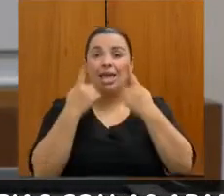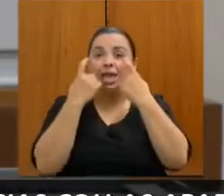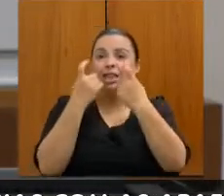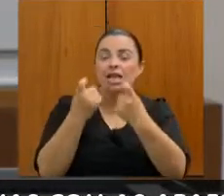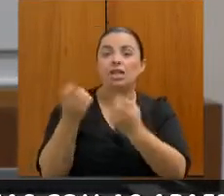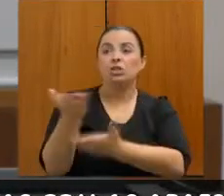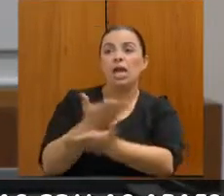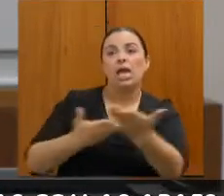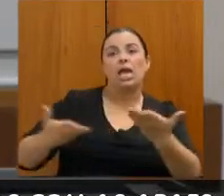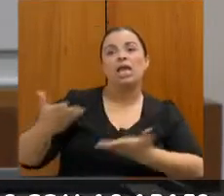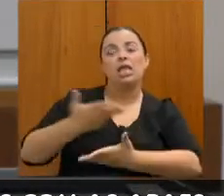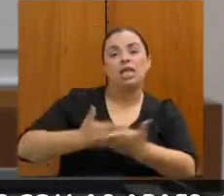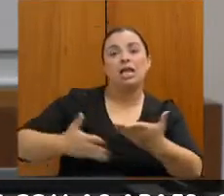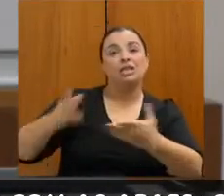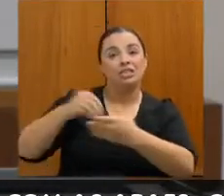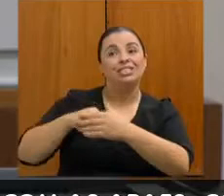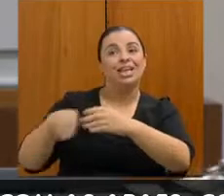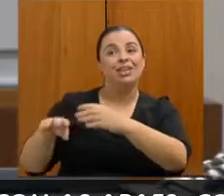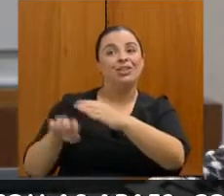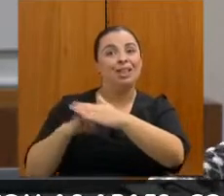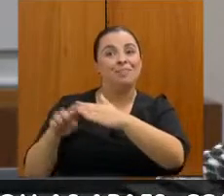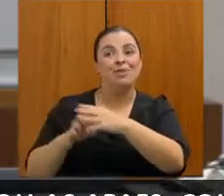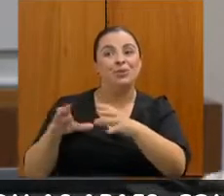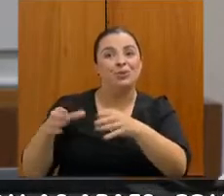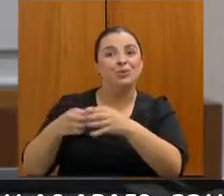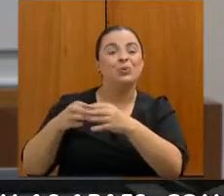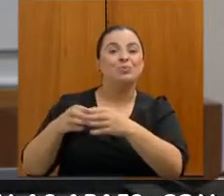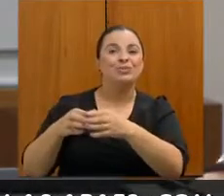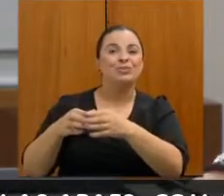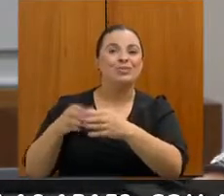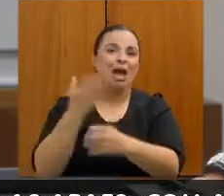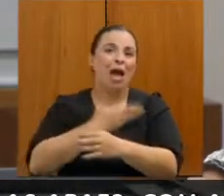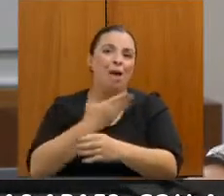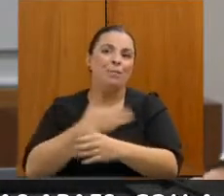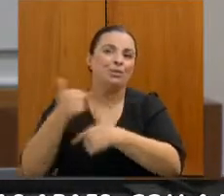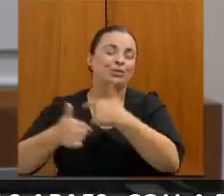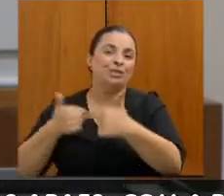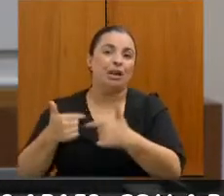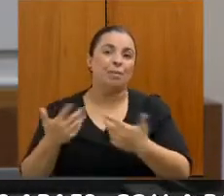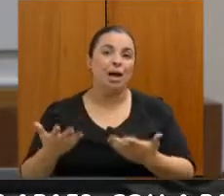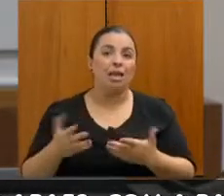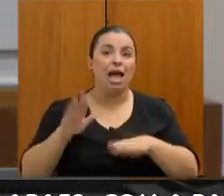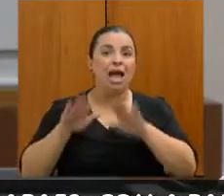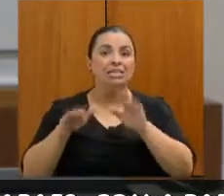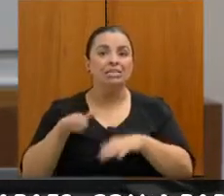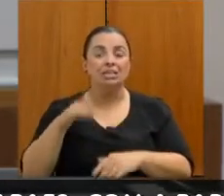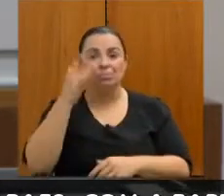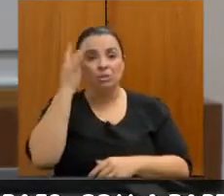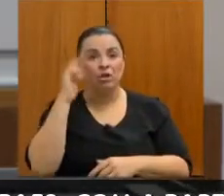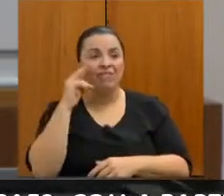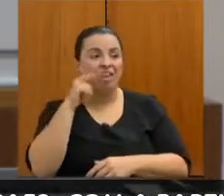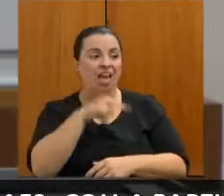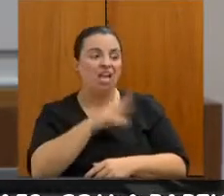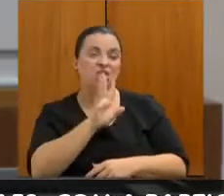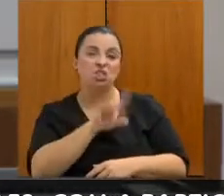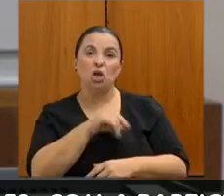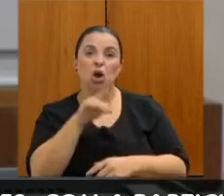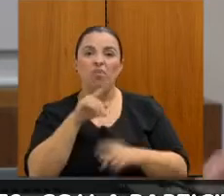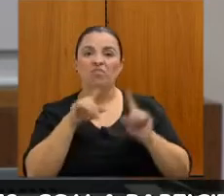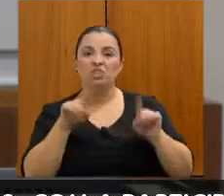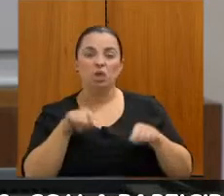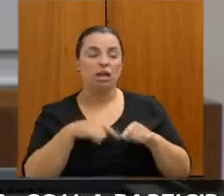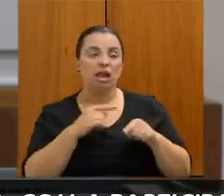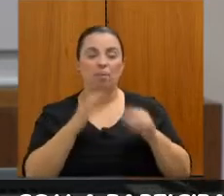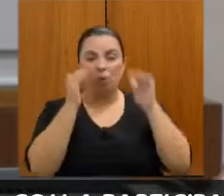equipe de trabalho, e que, muitas das vezes, ele é visto apenas como um funcionário para cumprimento de cota. Então,